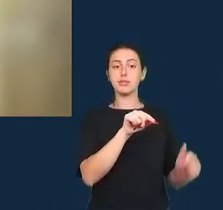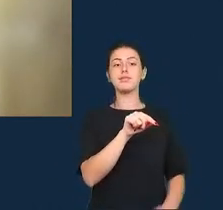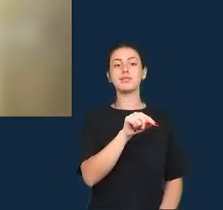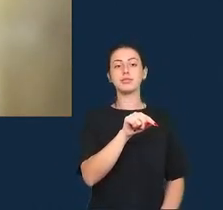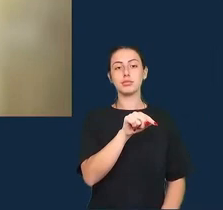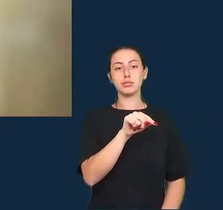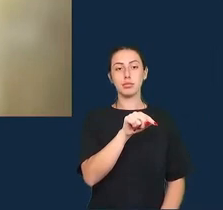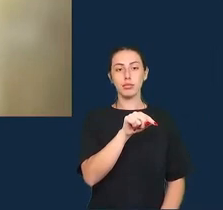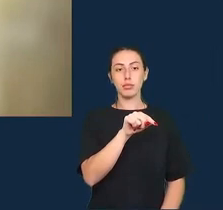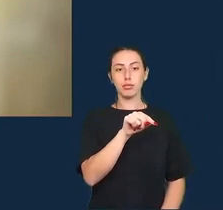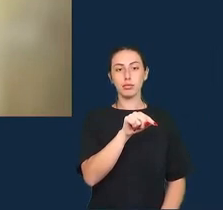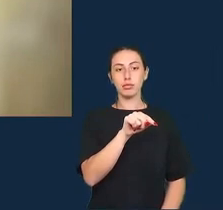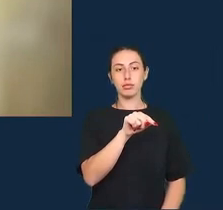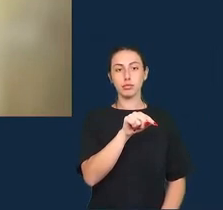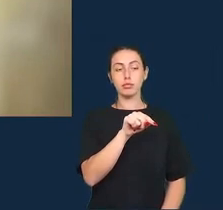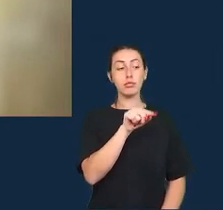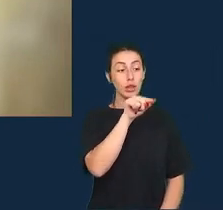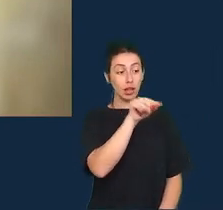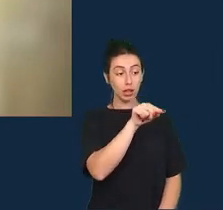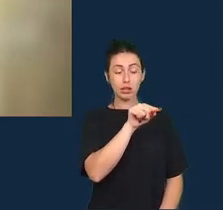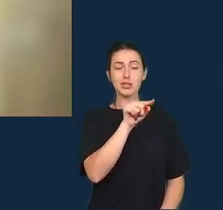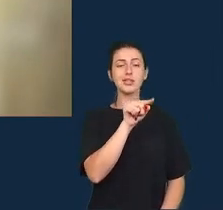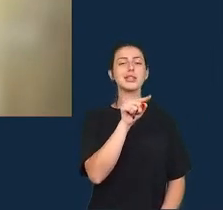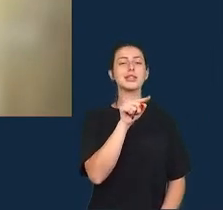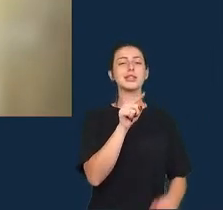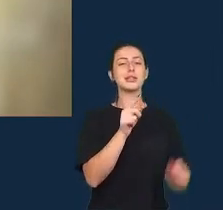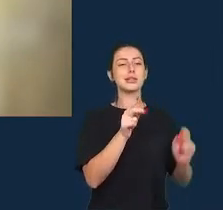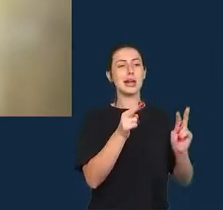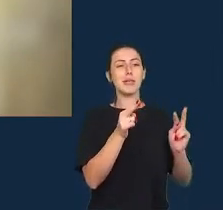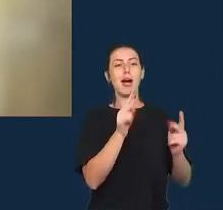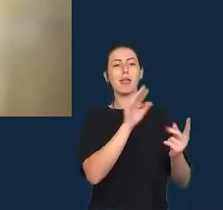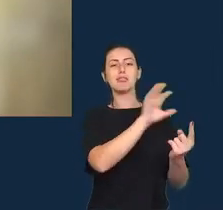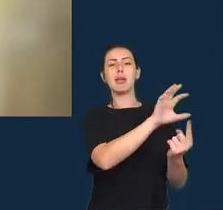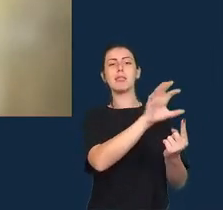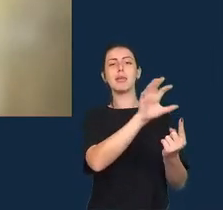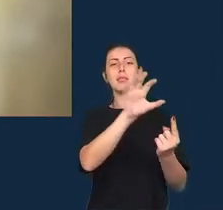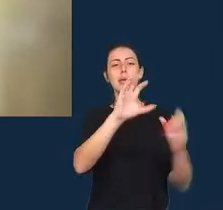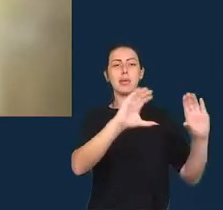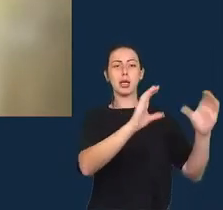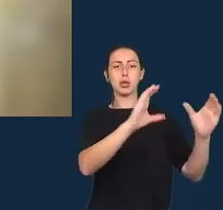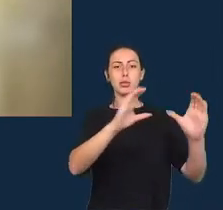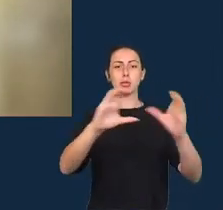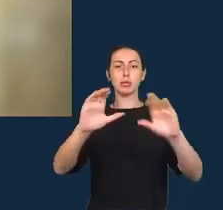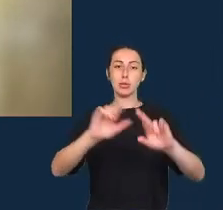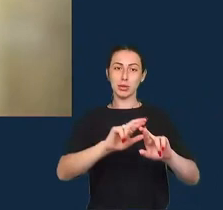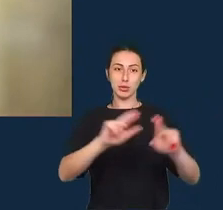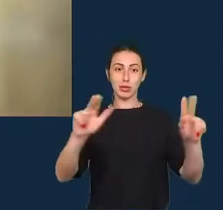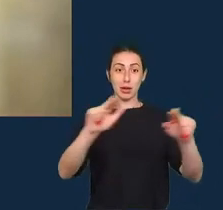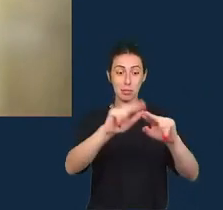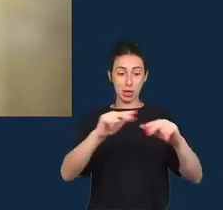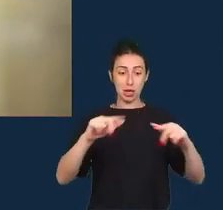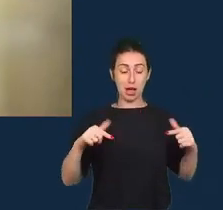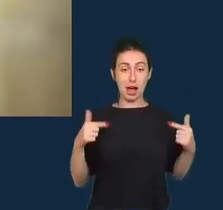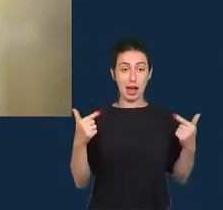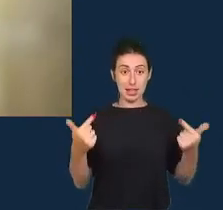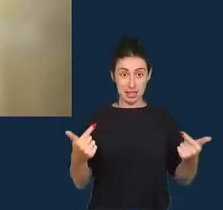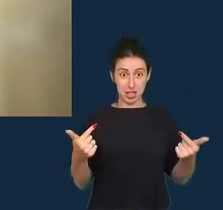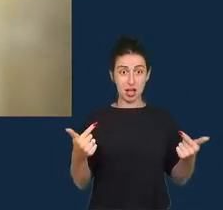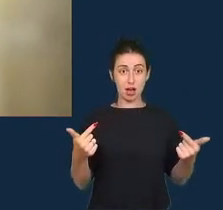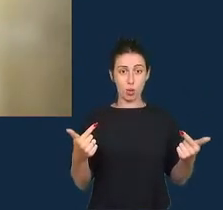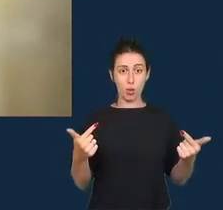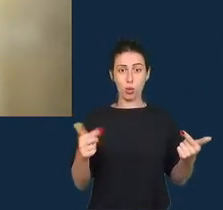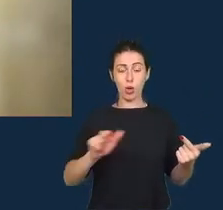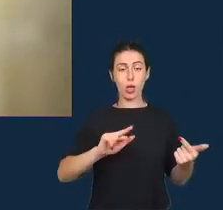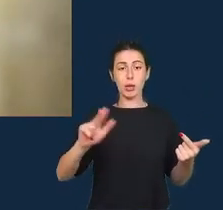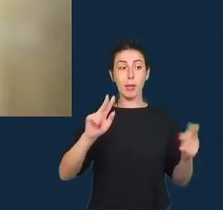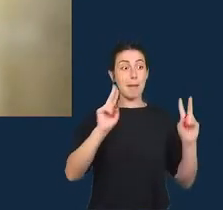isso acabou repercutindo em diferentes grupos então com frequência essas reações às desinformações não vão para